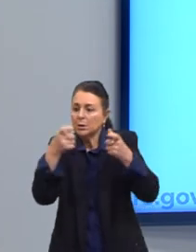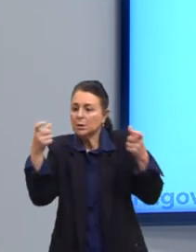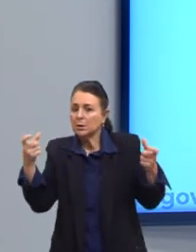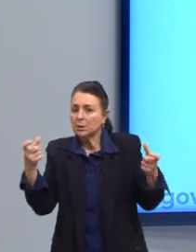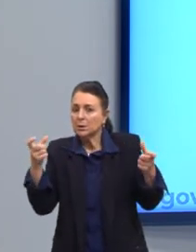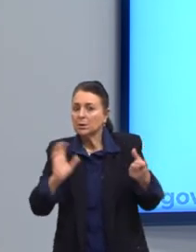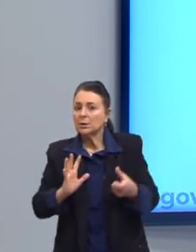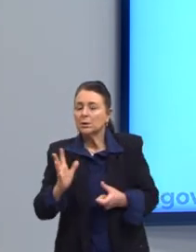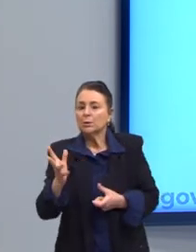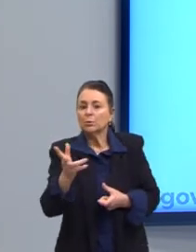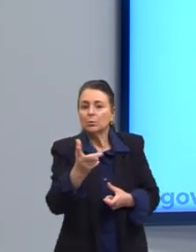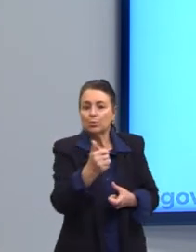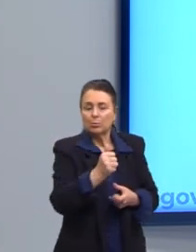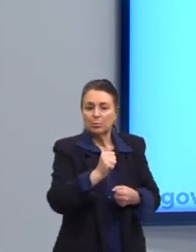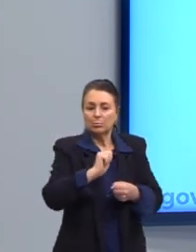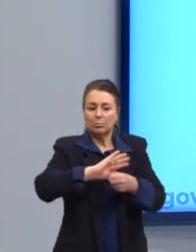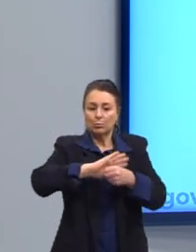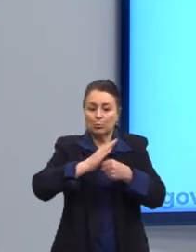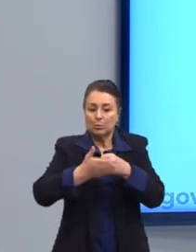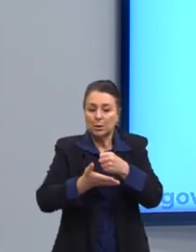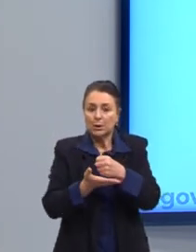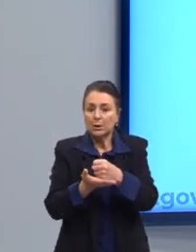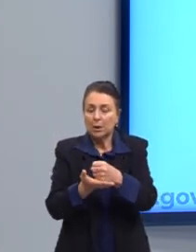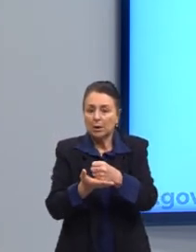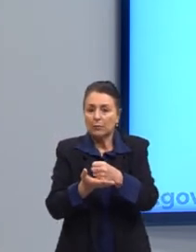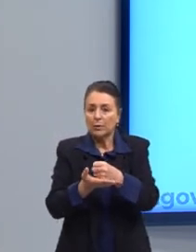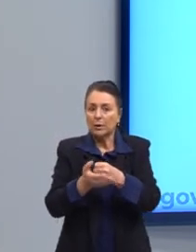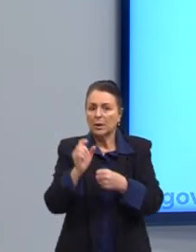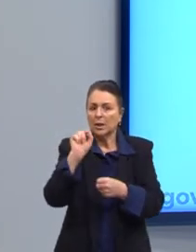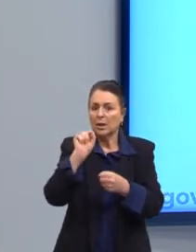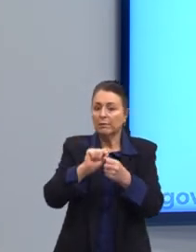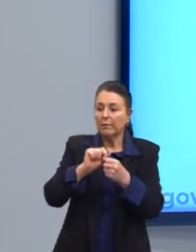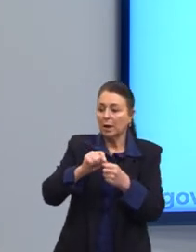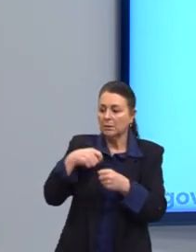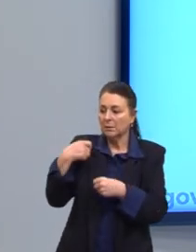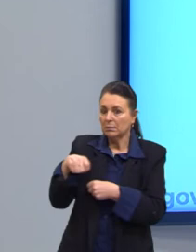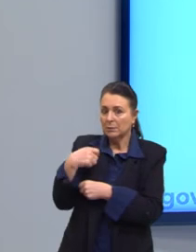sustentável, ou seja, quem faz a necessidade de dar